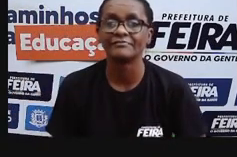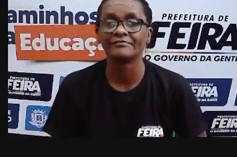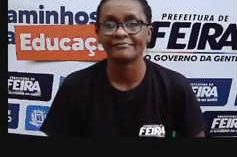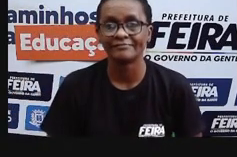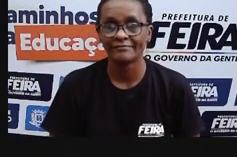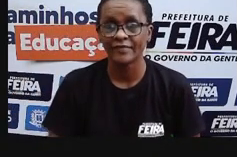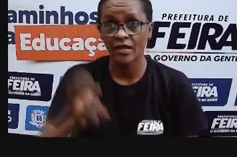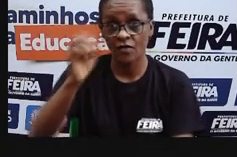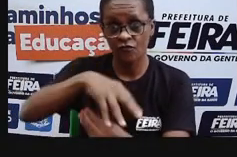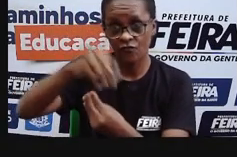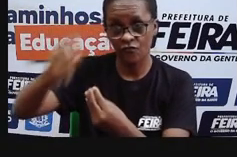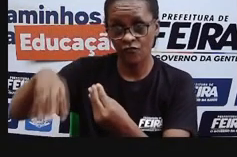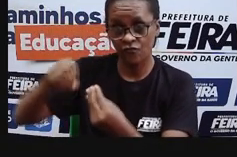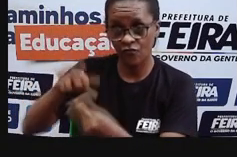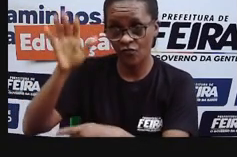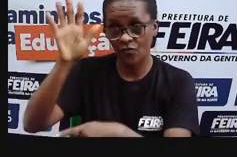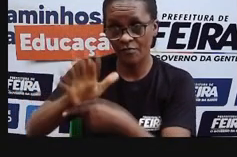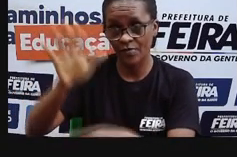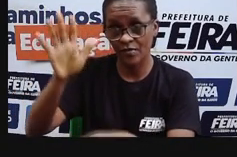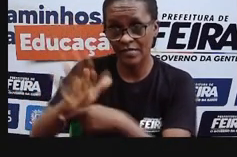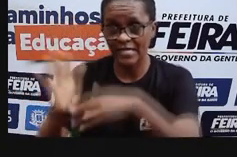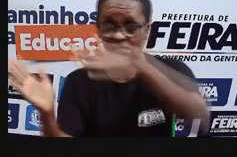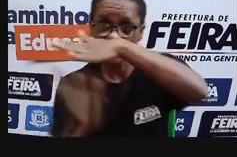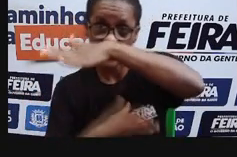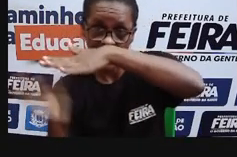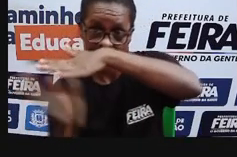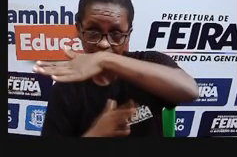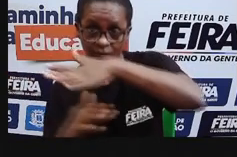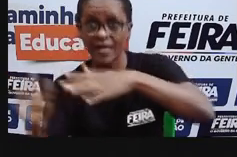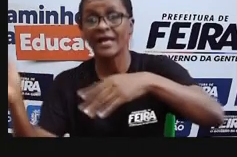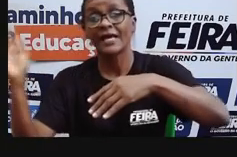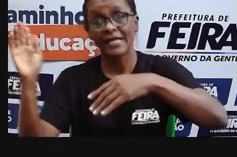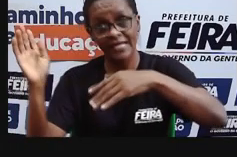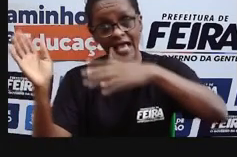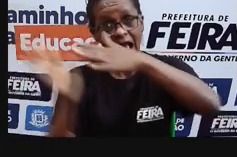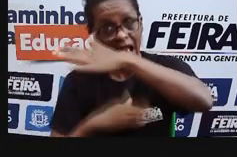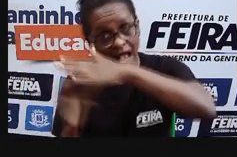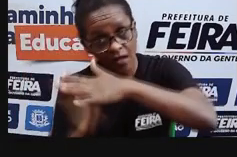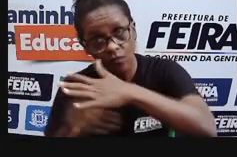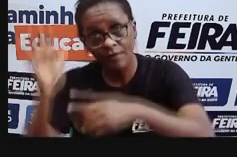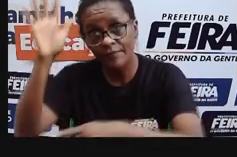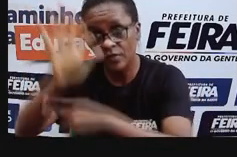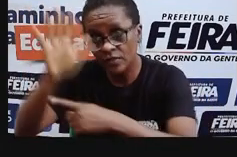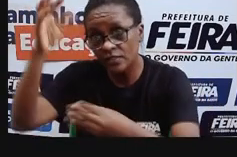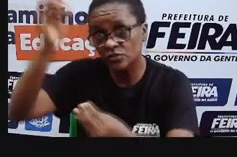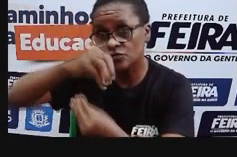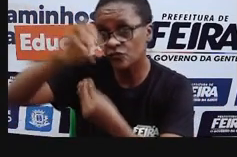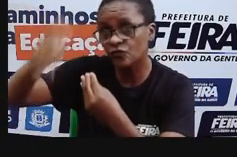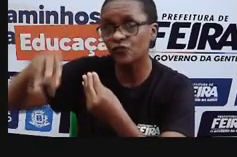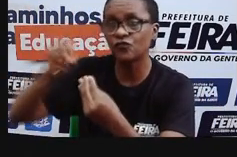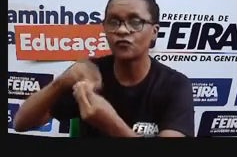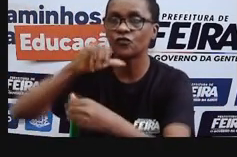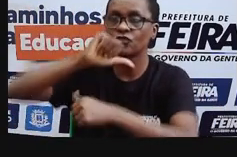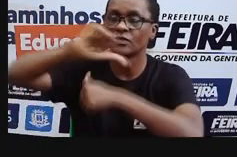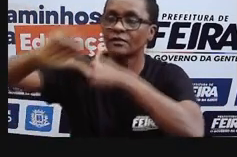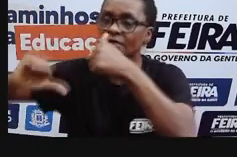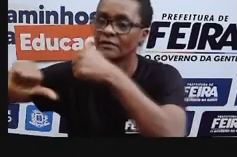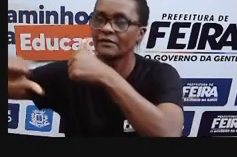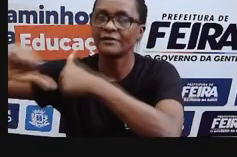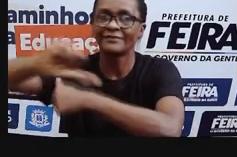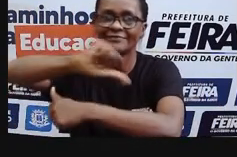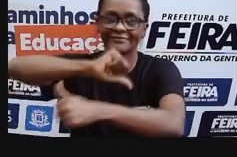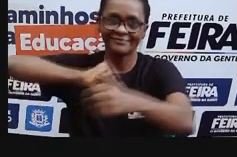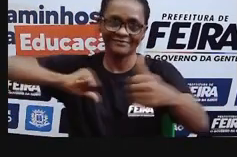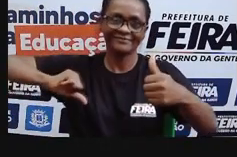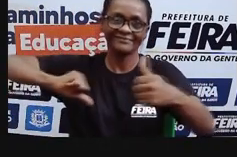vai dar água e outros sais minerais. Olha só, uma troca positiva. Todo mundo ganha. E o que isso impacta na nossa vida?